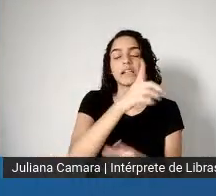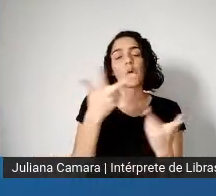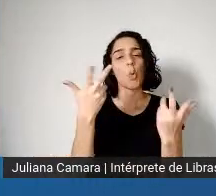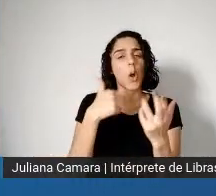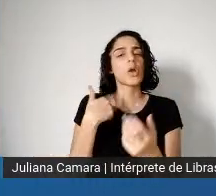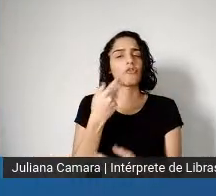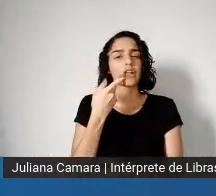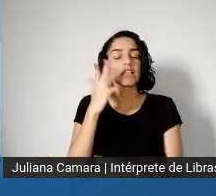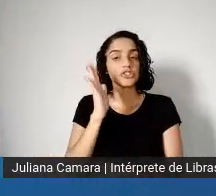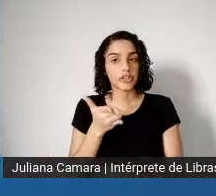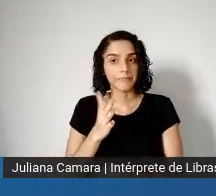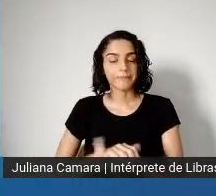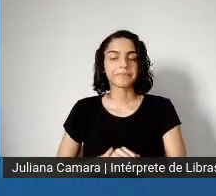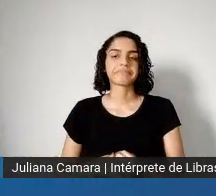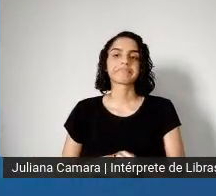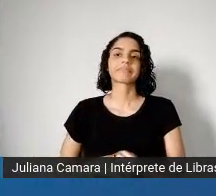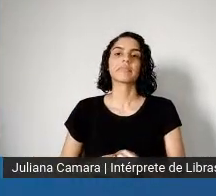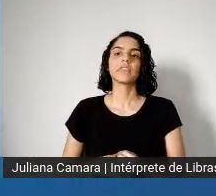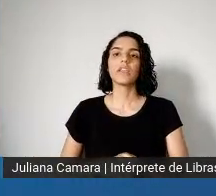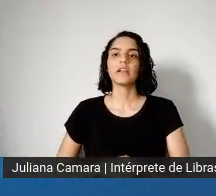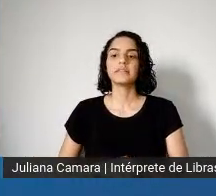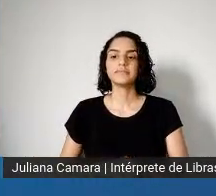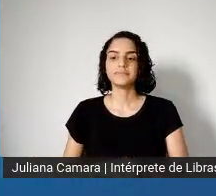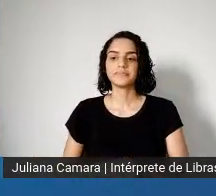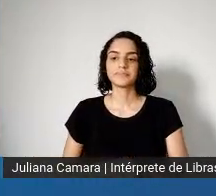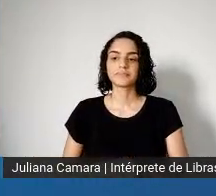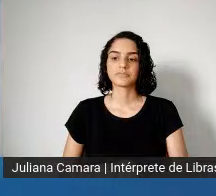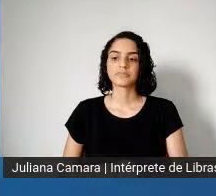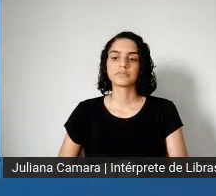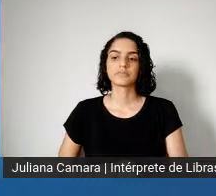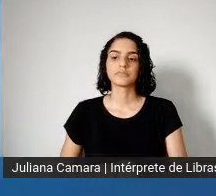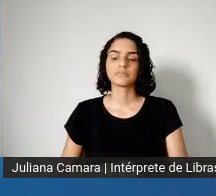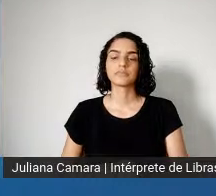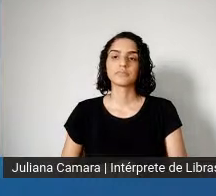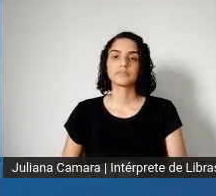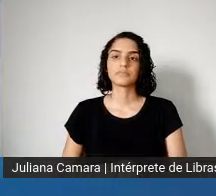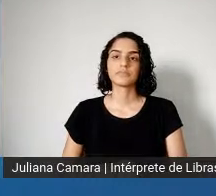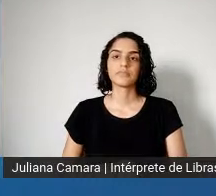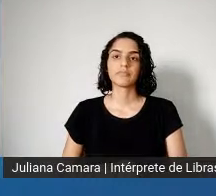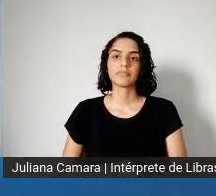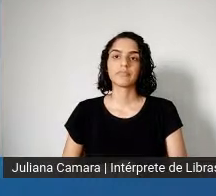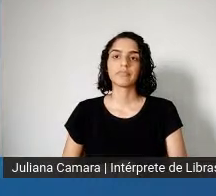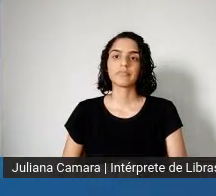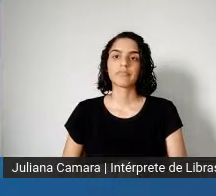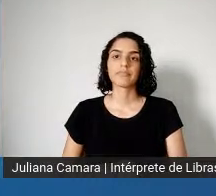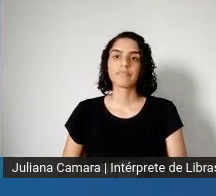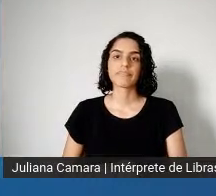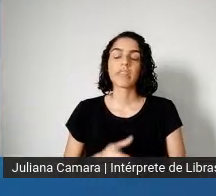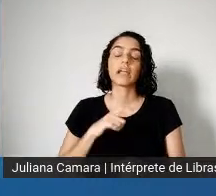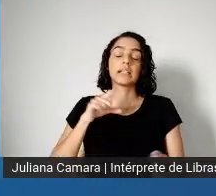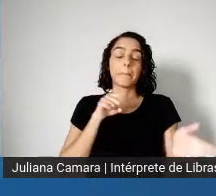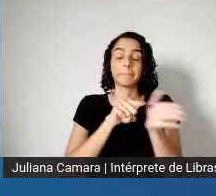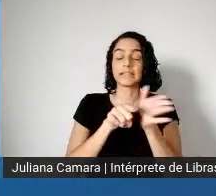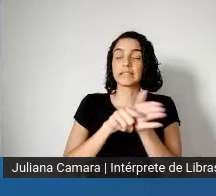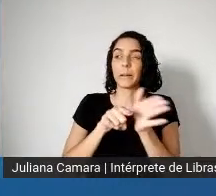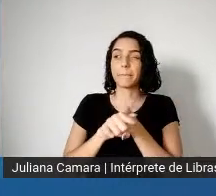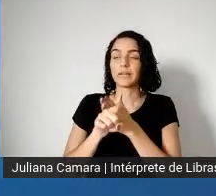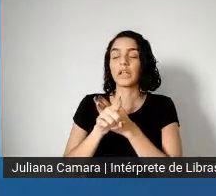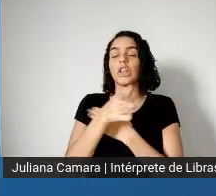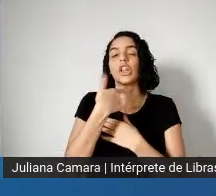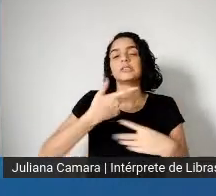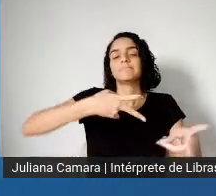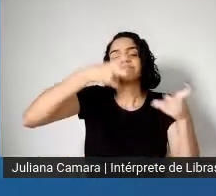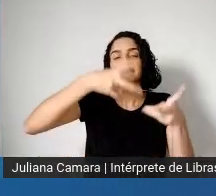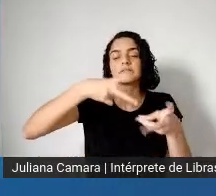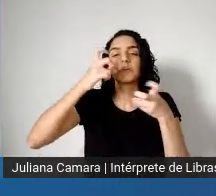qualquer observador mais criterioso vai ver que a pandemia, quer dizer, gera